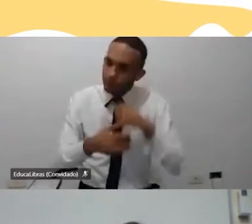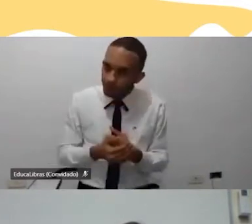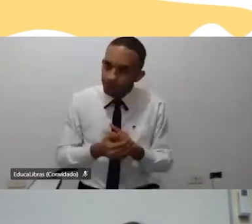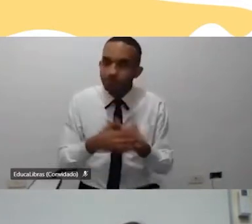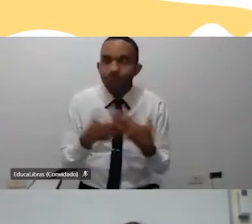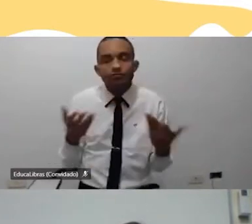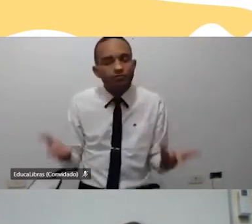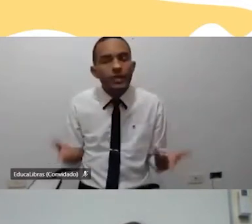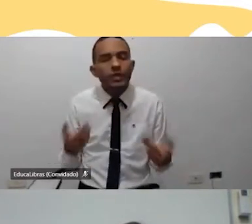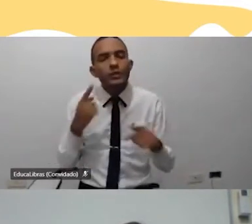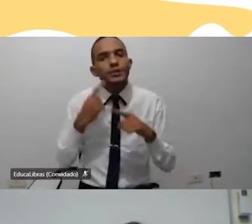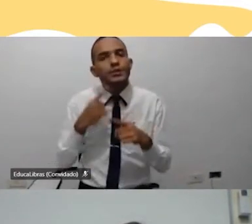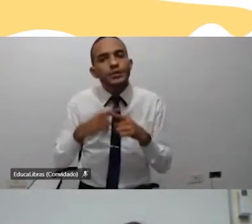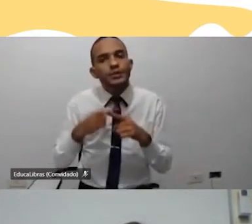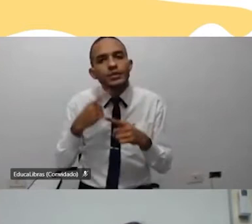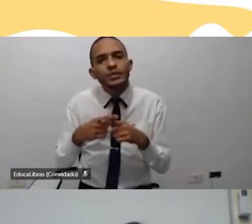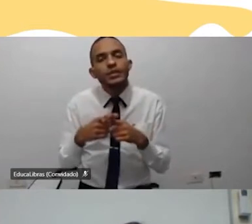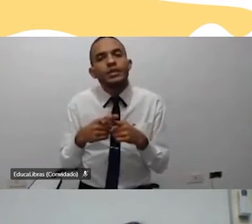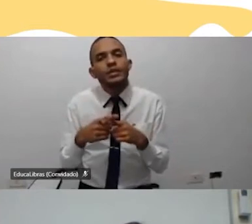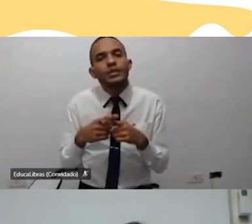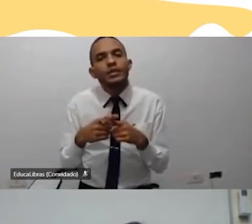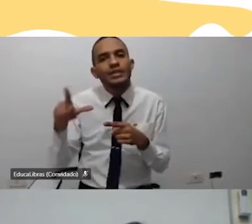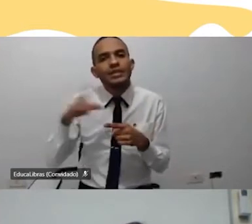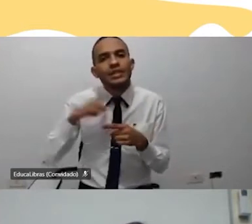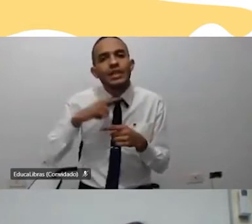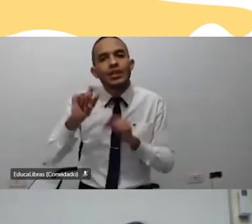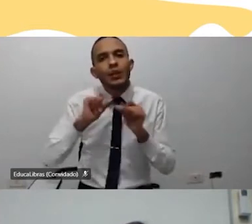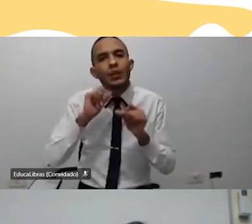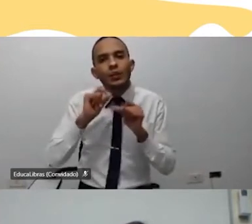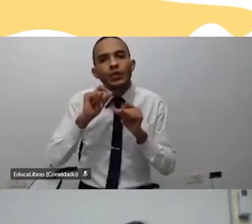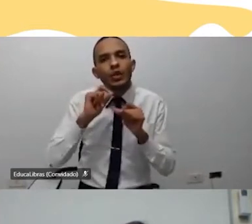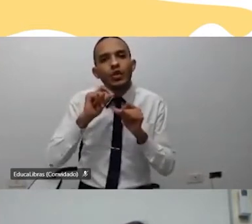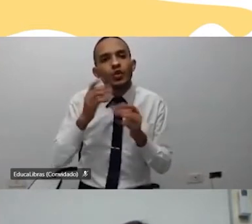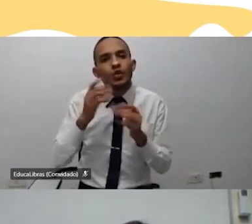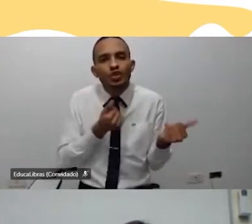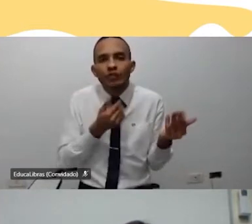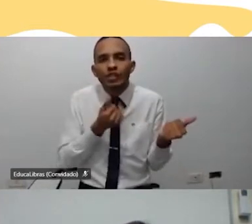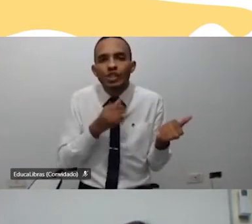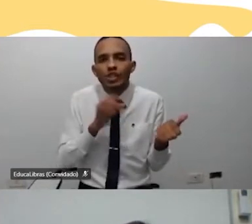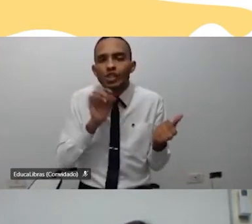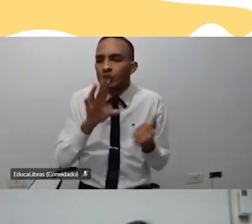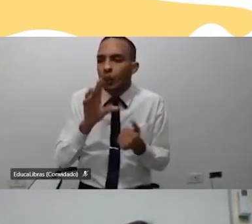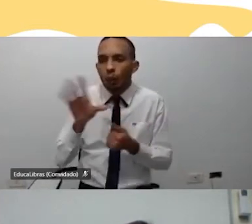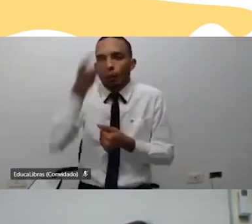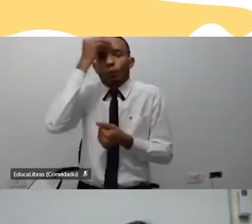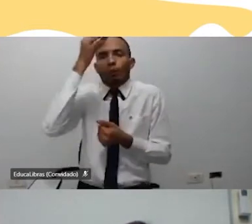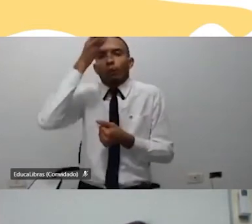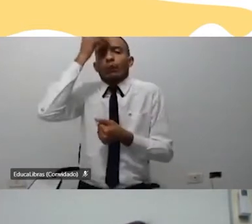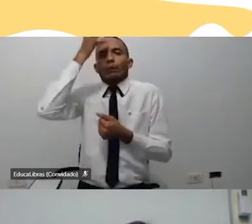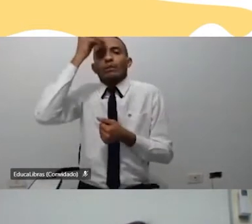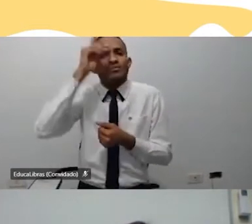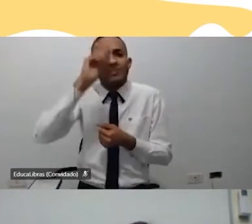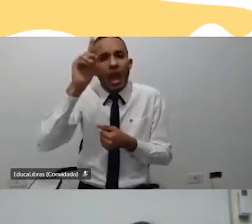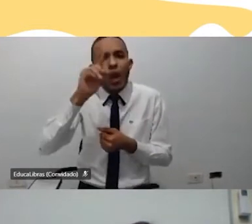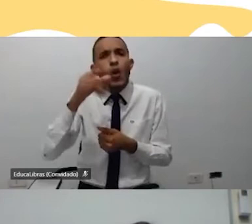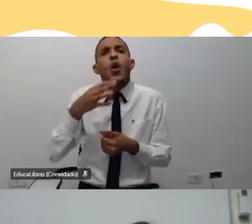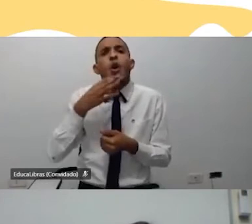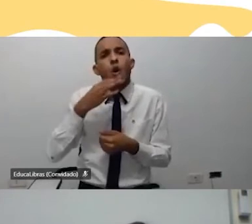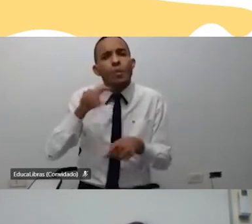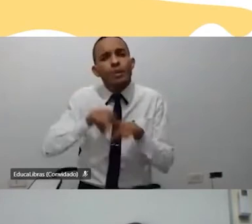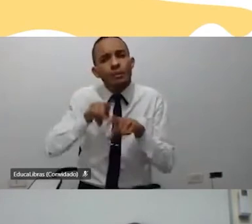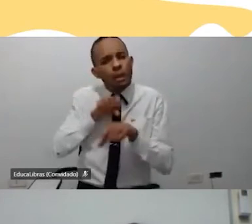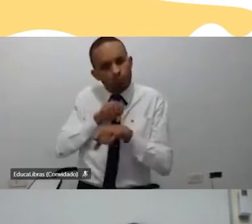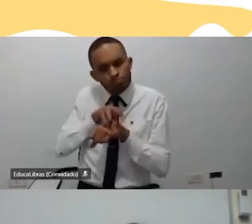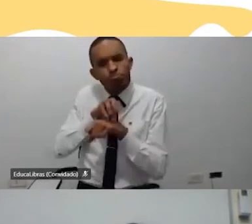Afinal, acho que tem muito uma mente de que o jovem tem só que receber, receber, mas o jovem transpira muito, muito